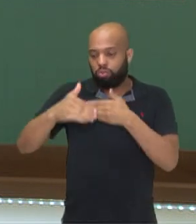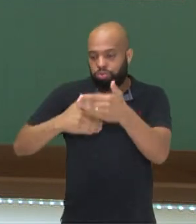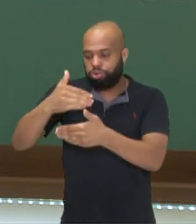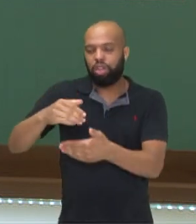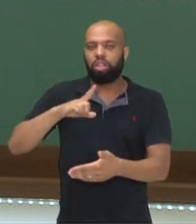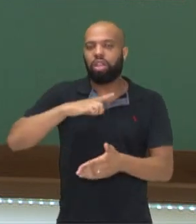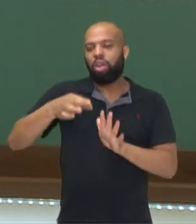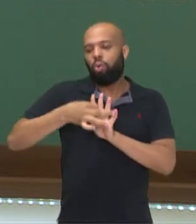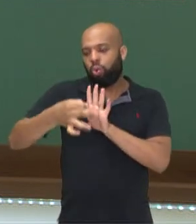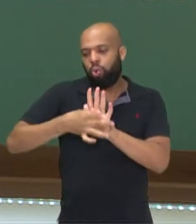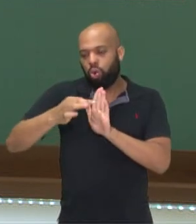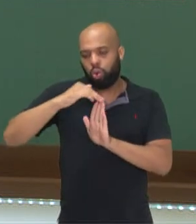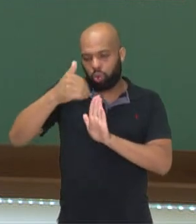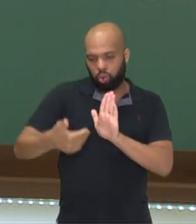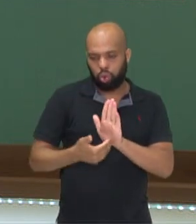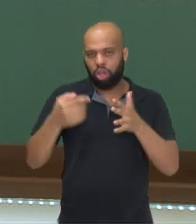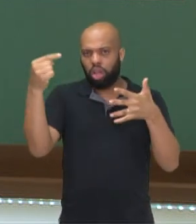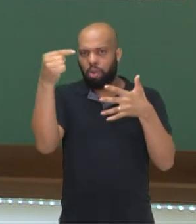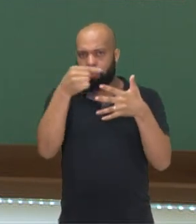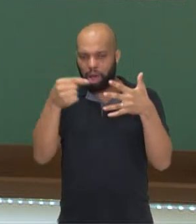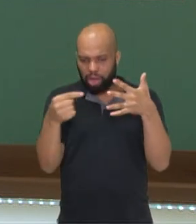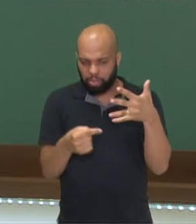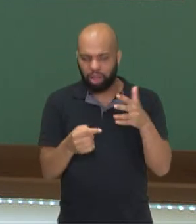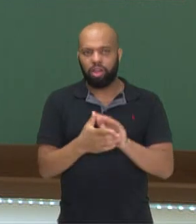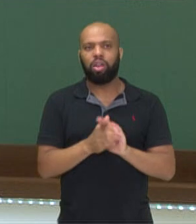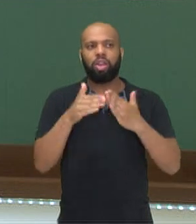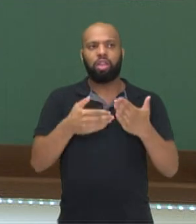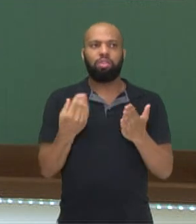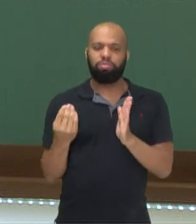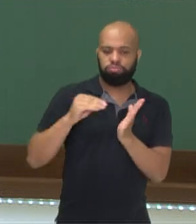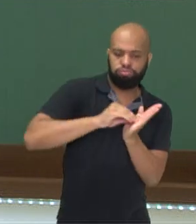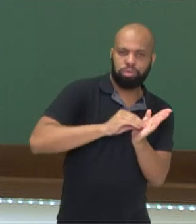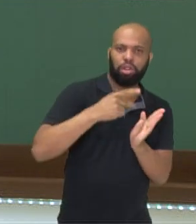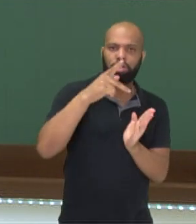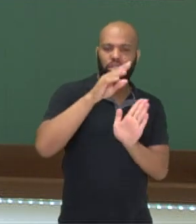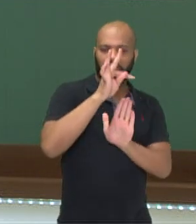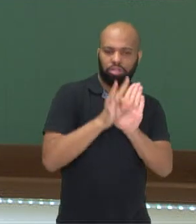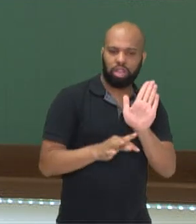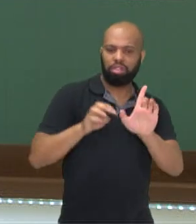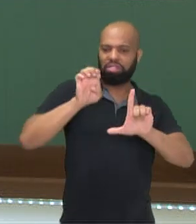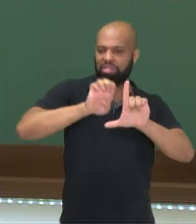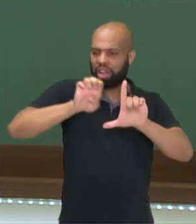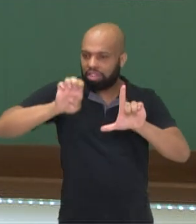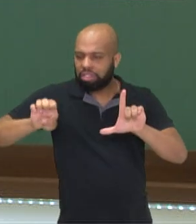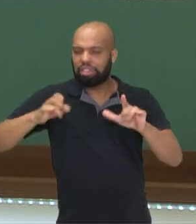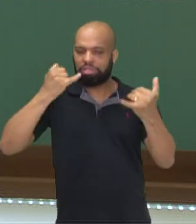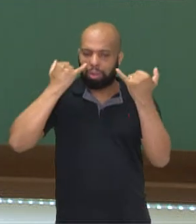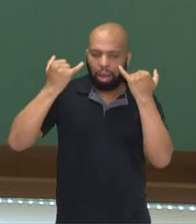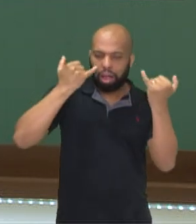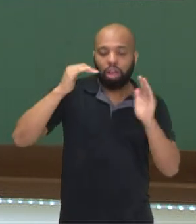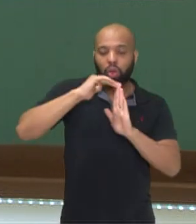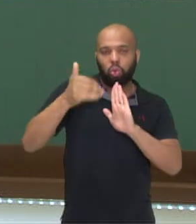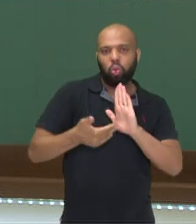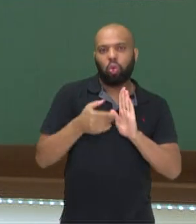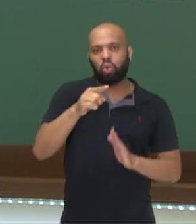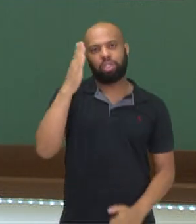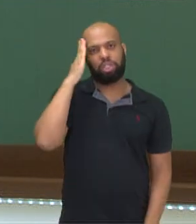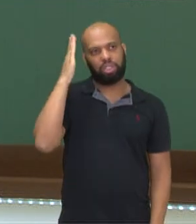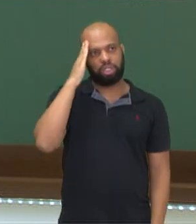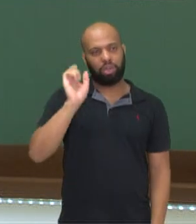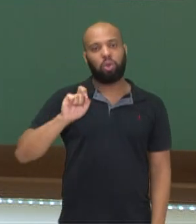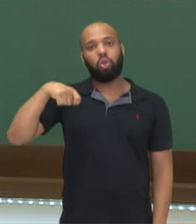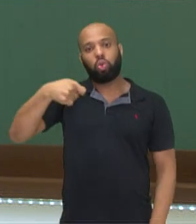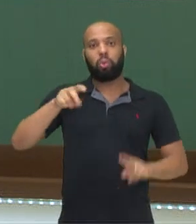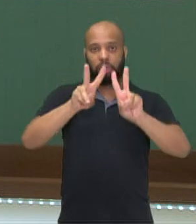argumentar tudo isso daí. Aí, você vai jogar ali no seu texto as estatísticas, os dados, tudo que você sabe referente ao